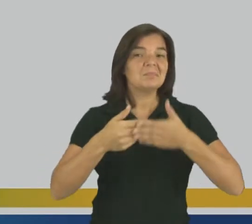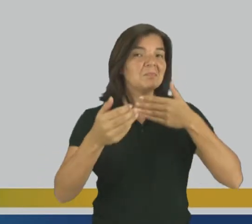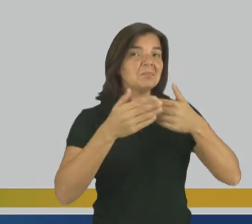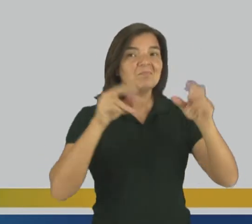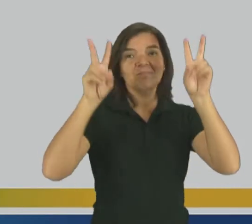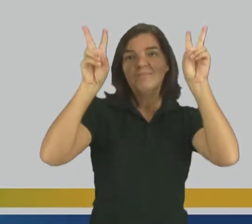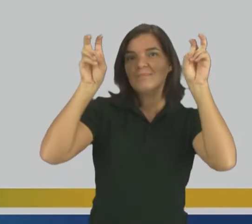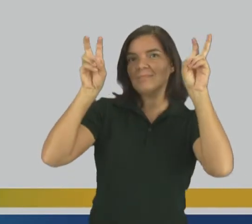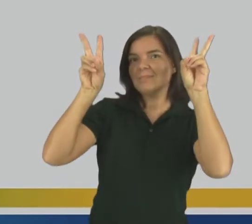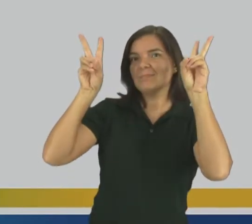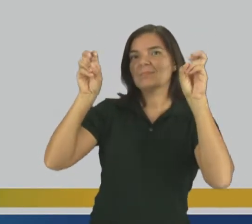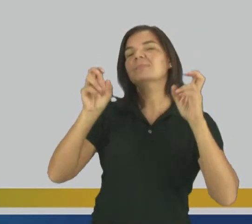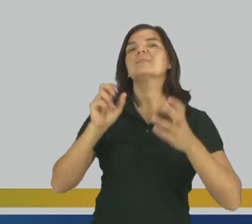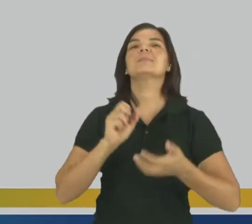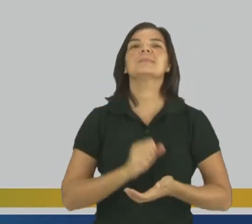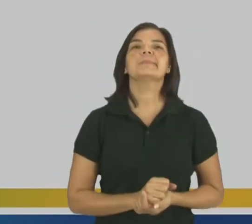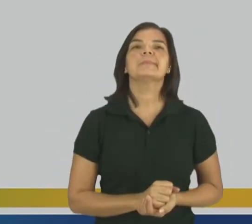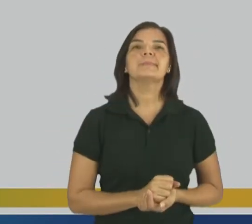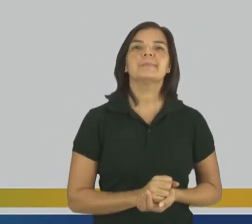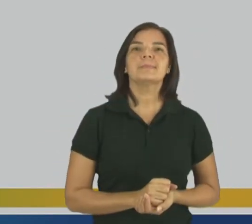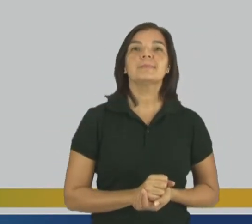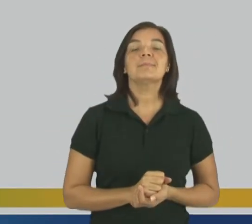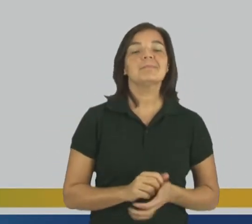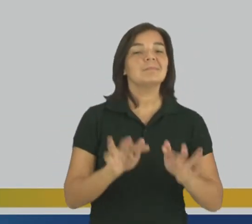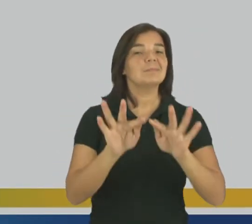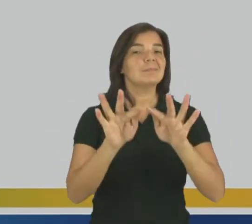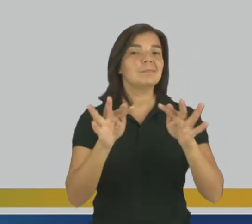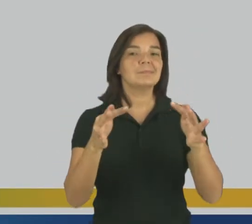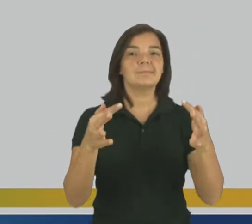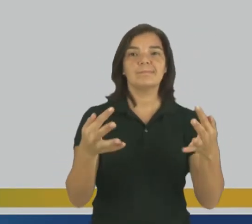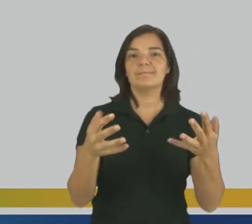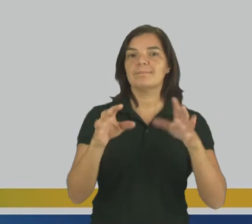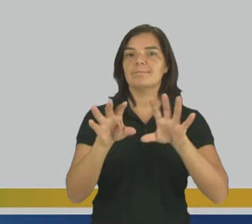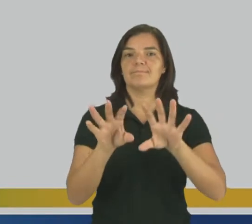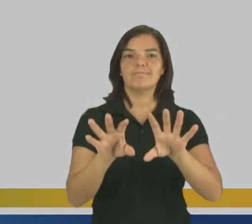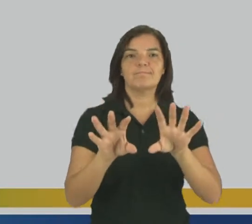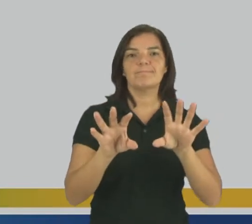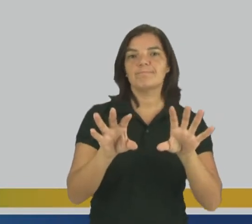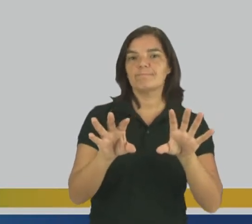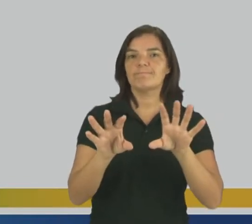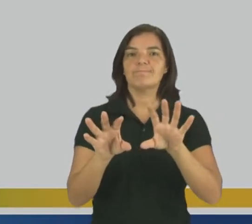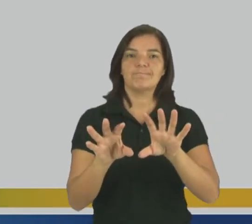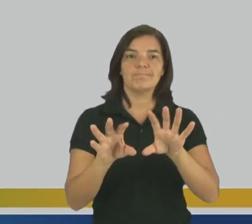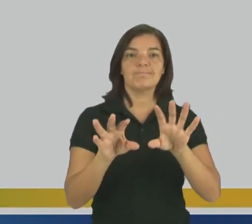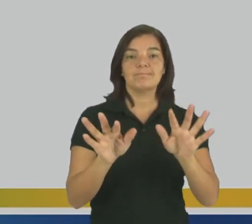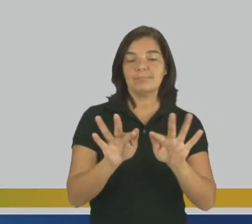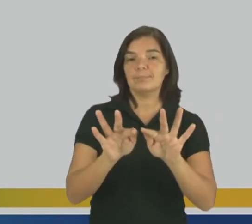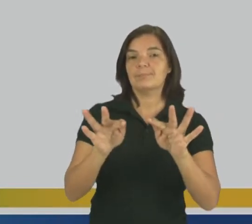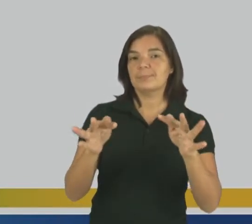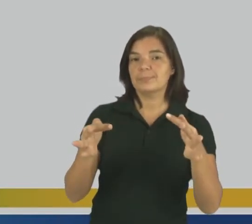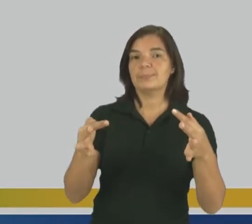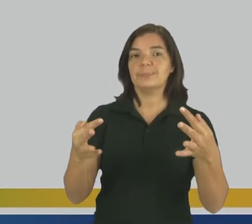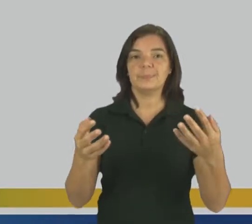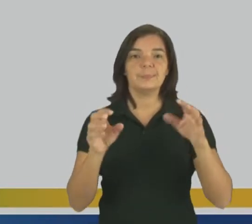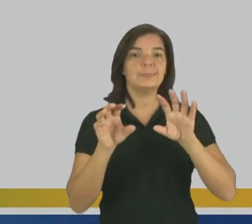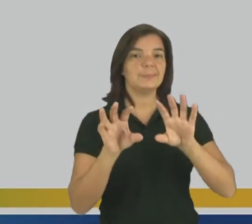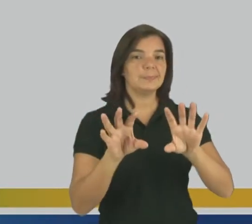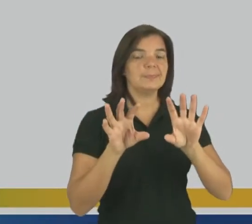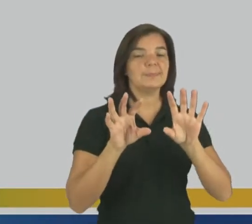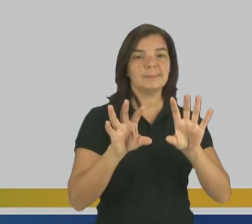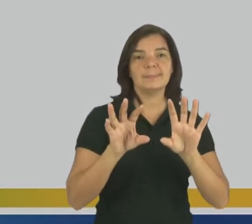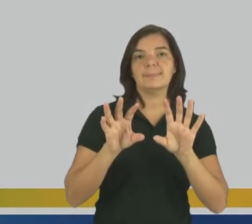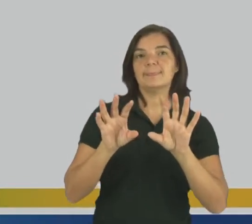parada É simples assim É simples